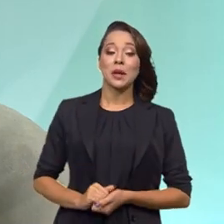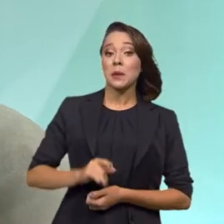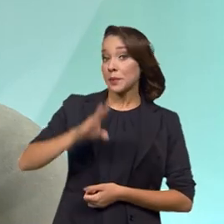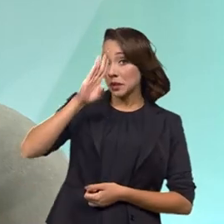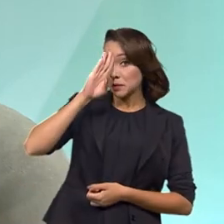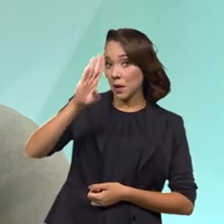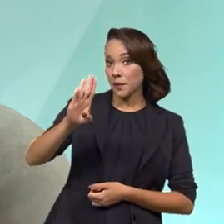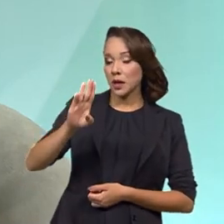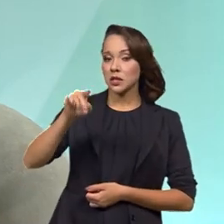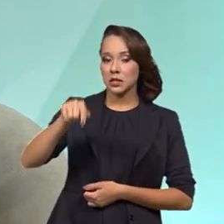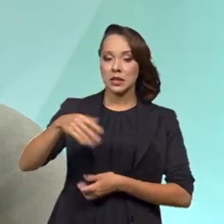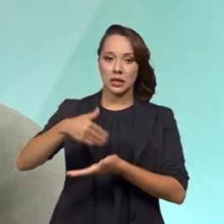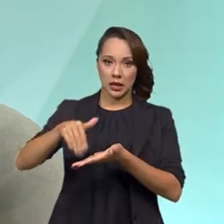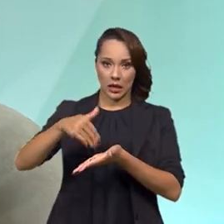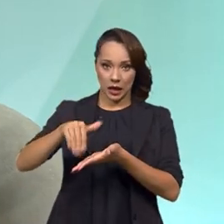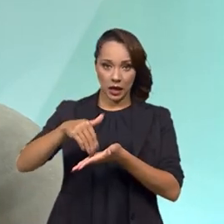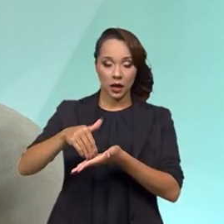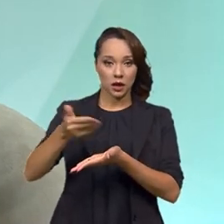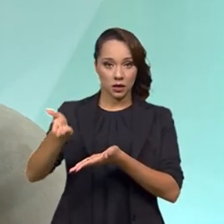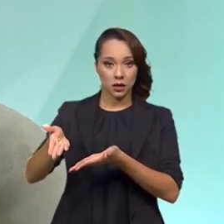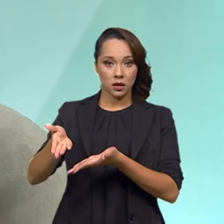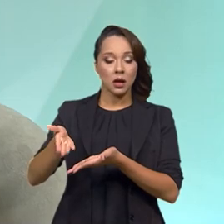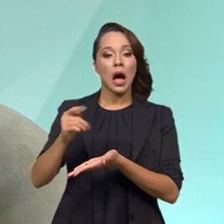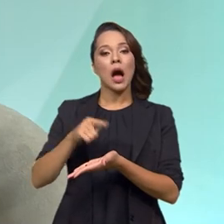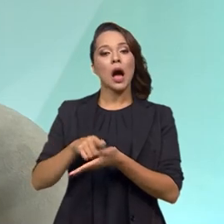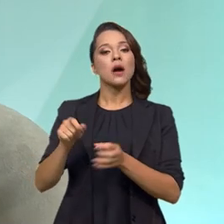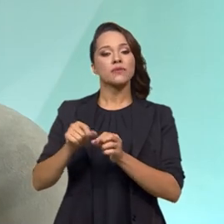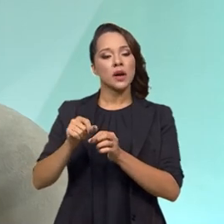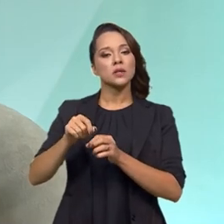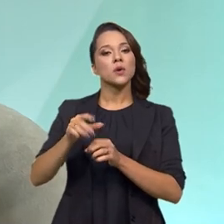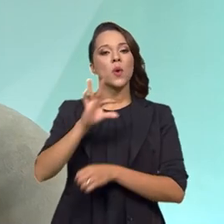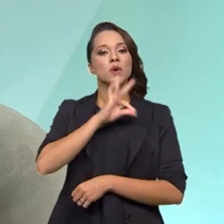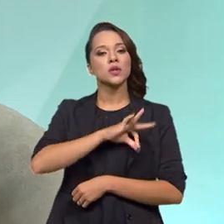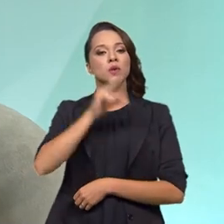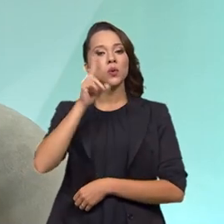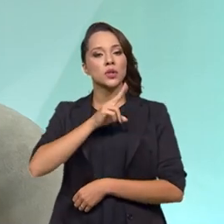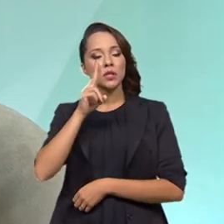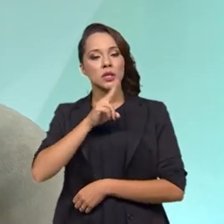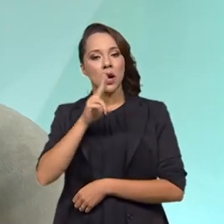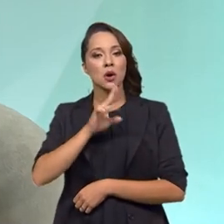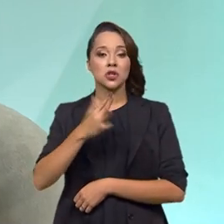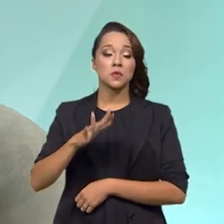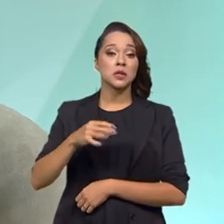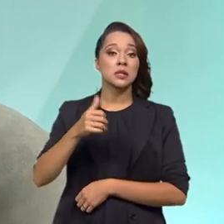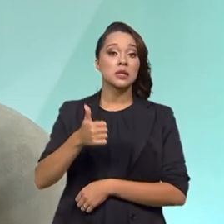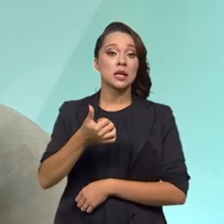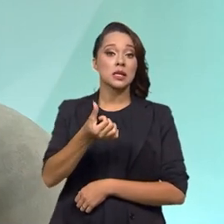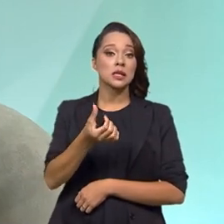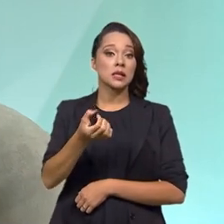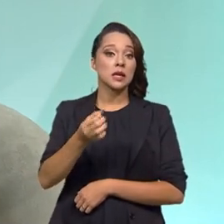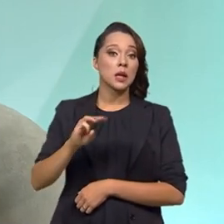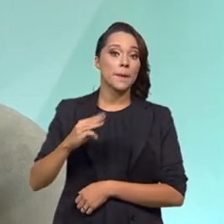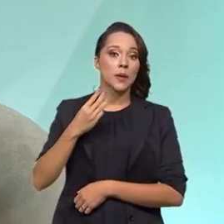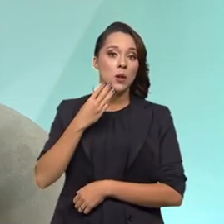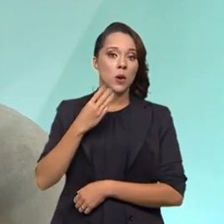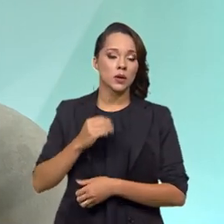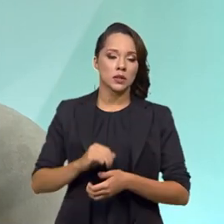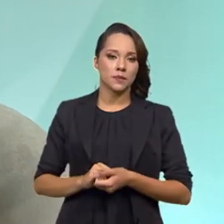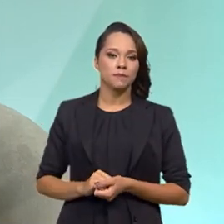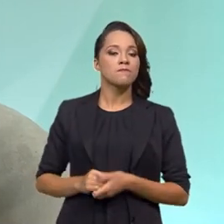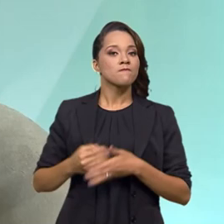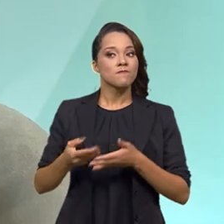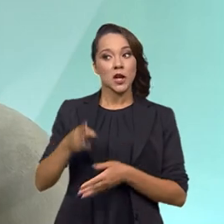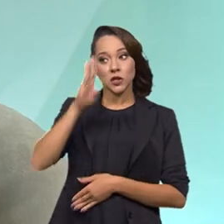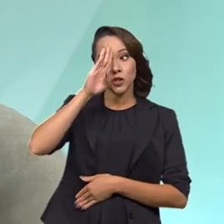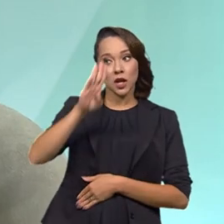Especificamente na nossa secretaria, nós executamos o auxílio emergencial da ordem de 160 milhões de forma